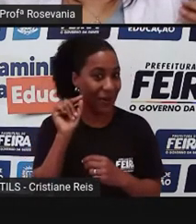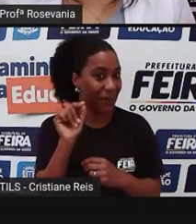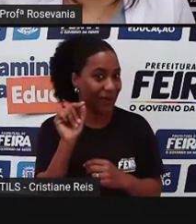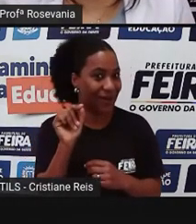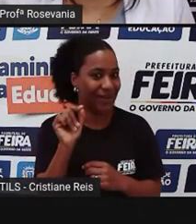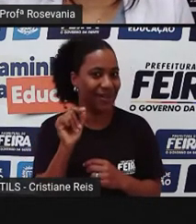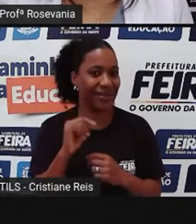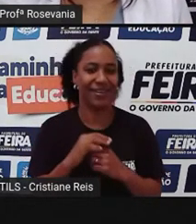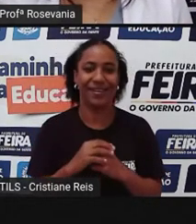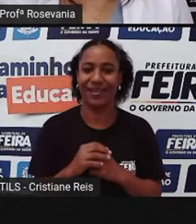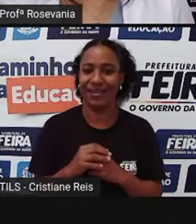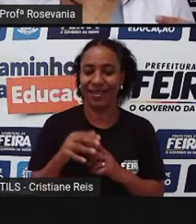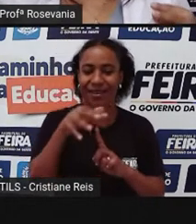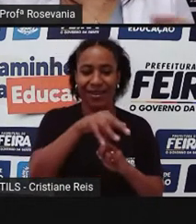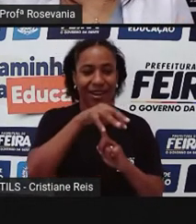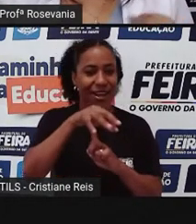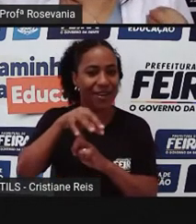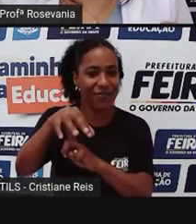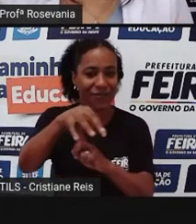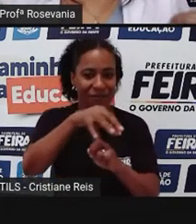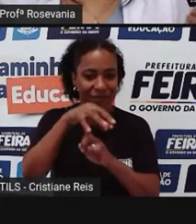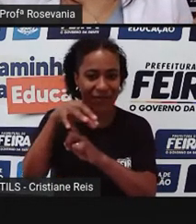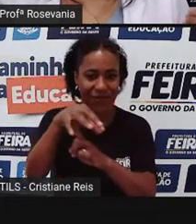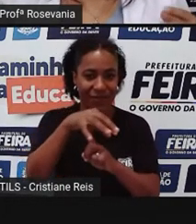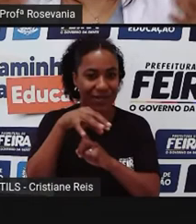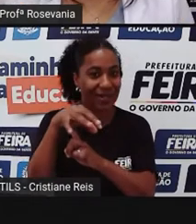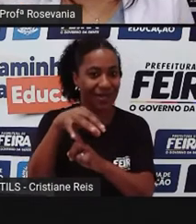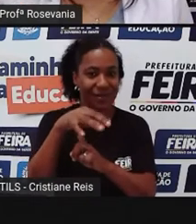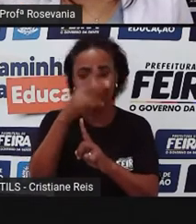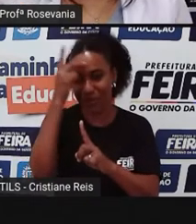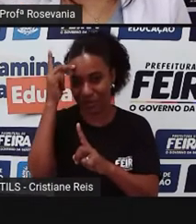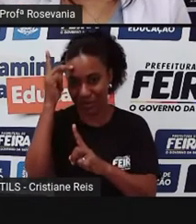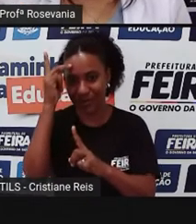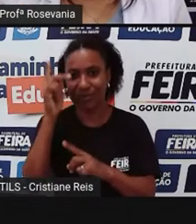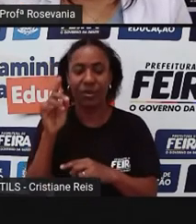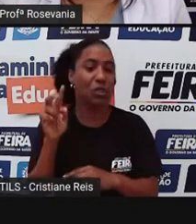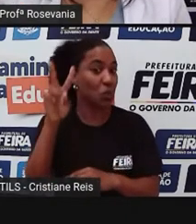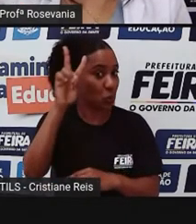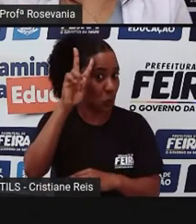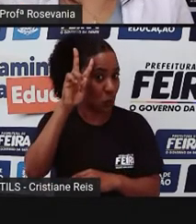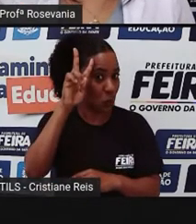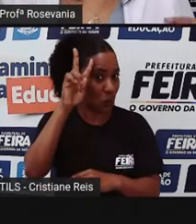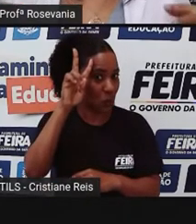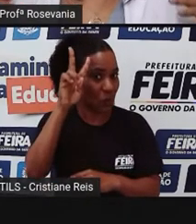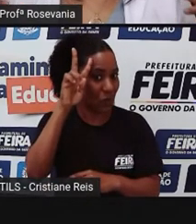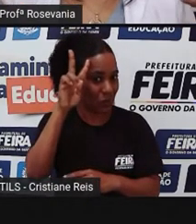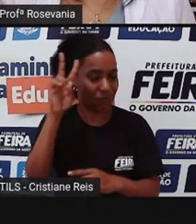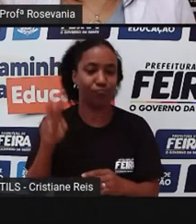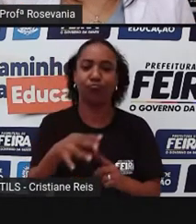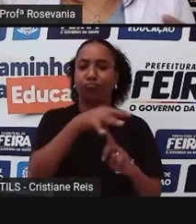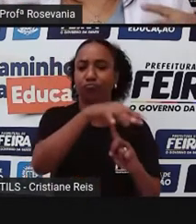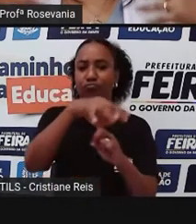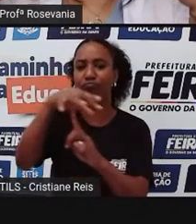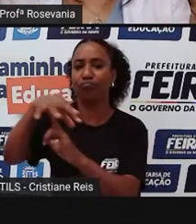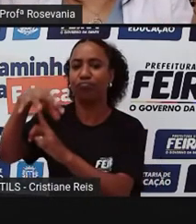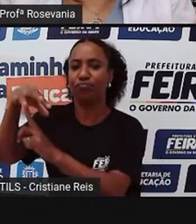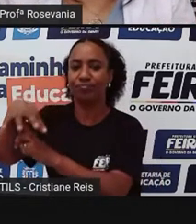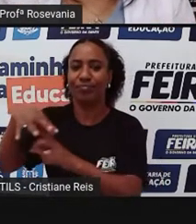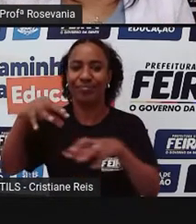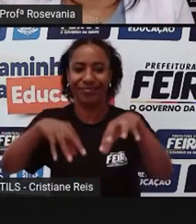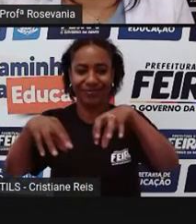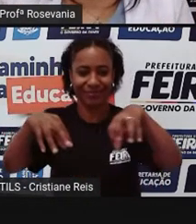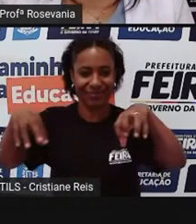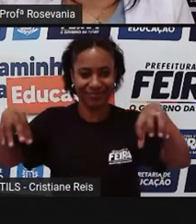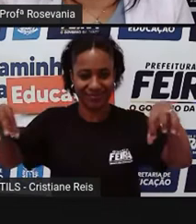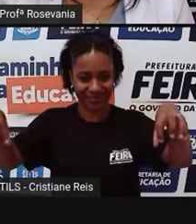a feira era considerada, né, o dia de feira era considerado, sempre acontecia as segundas-feiras, né, era considerado um dia,